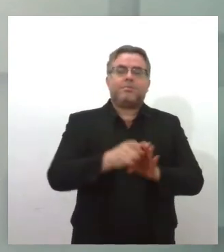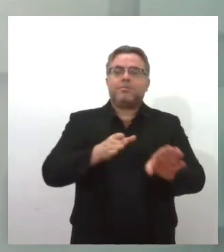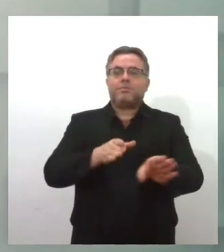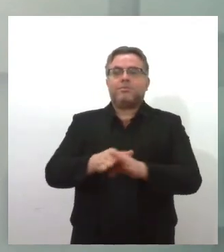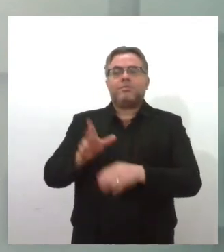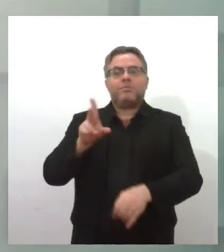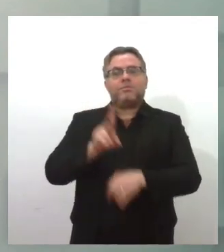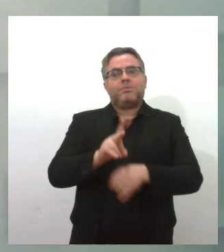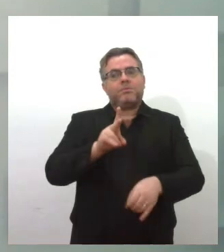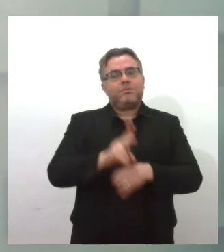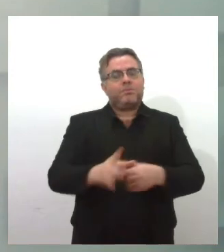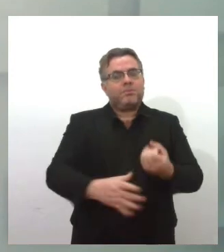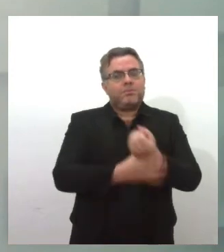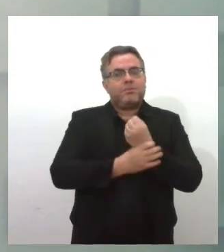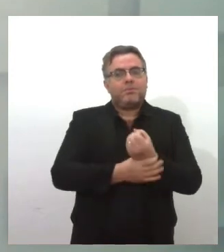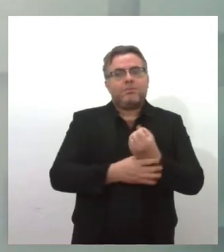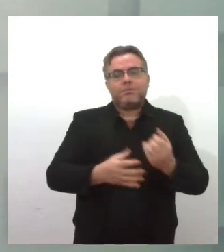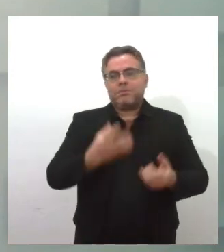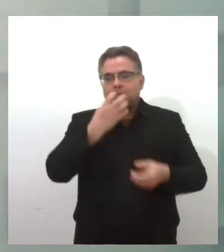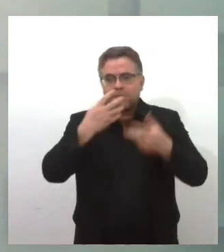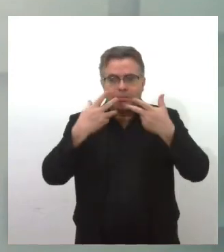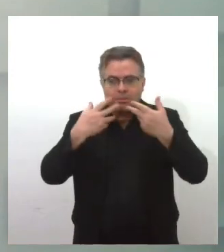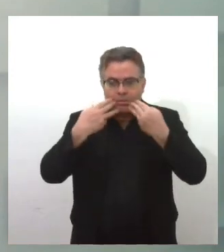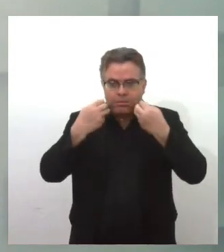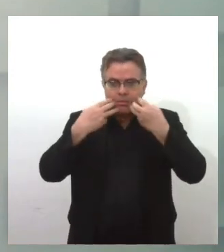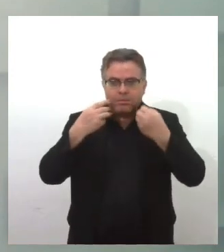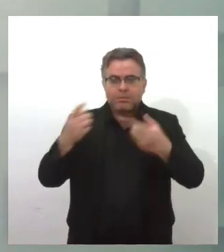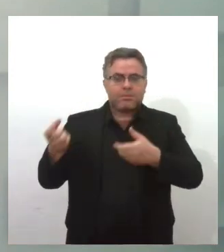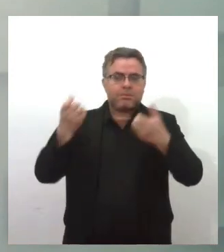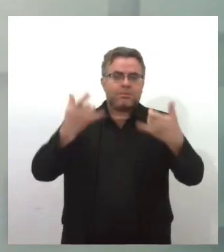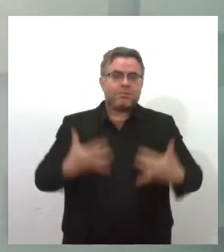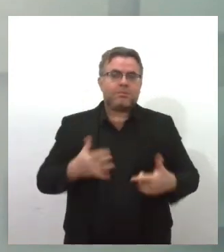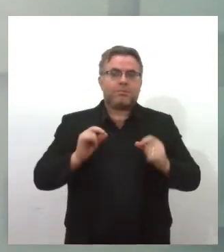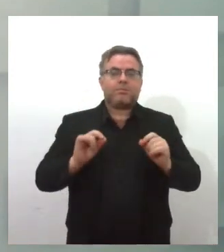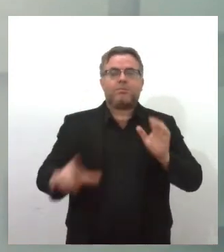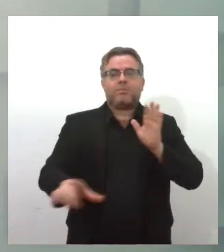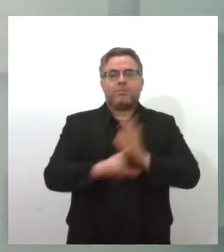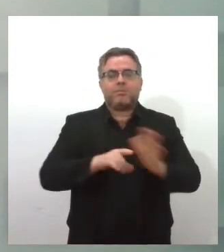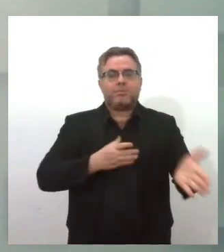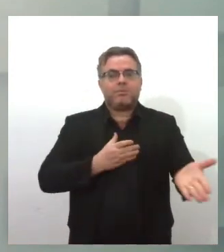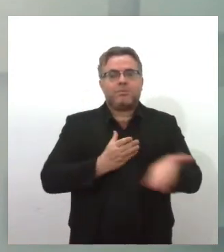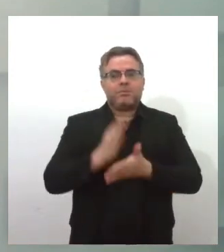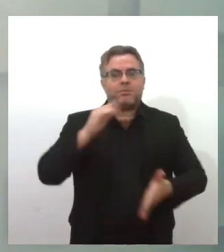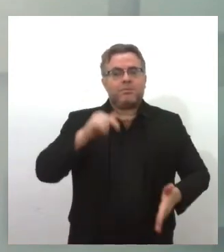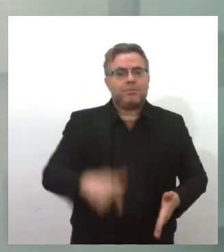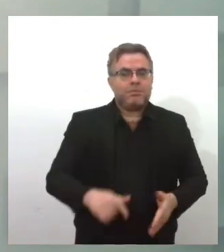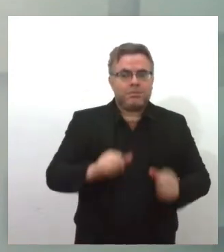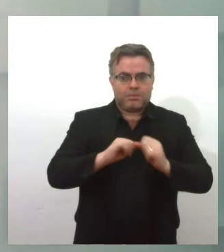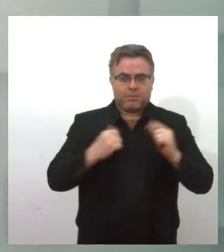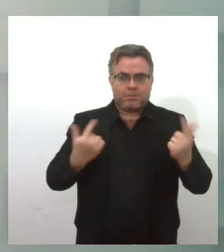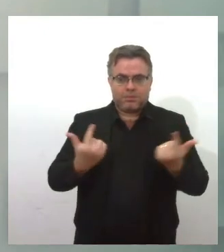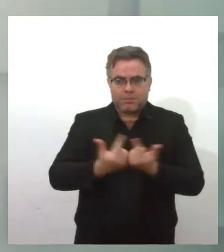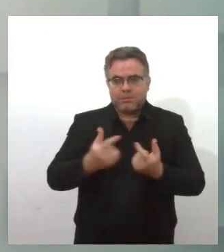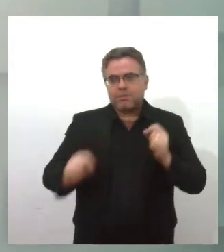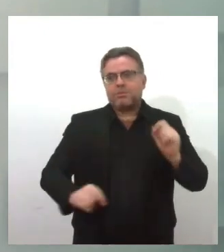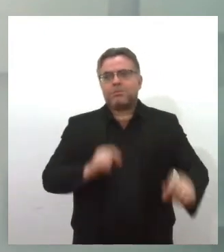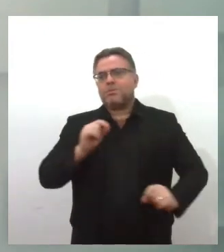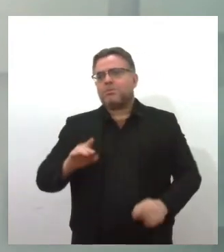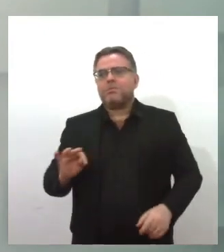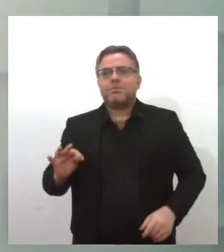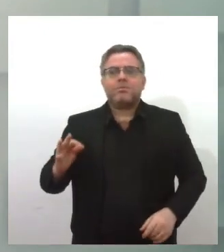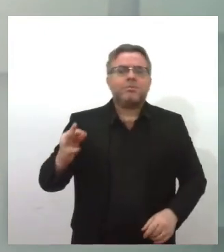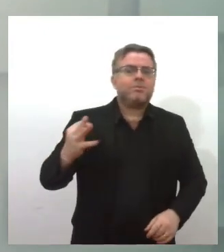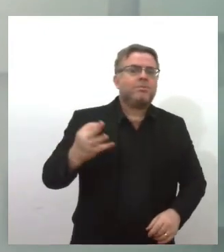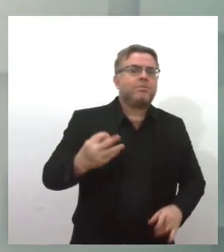proteção animal. Durante o discurso dela, ela falou sobre uma lei aprovada aqui na Assembleia Legislativa, onde todos os